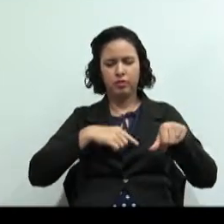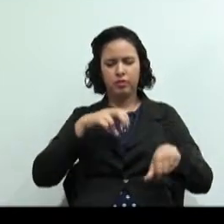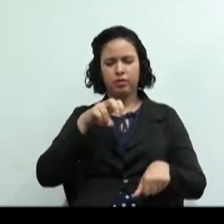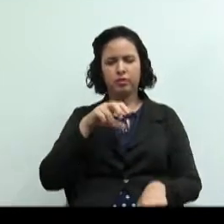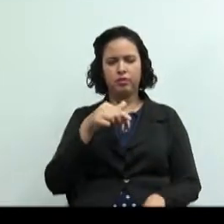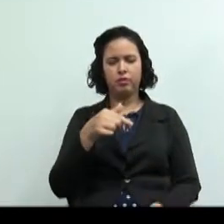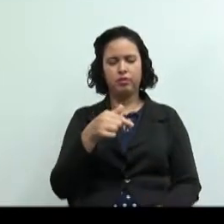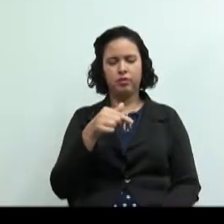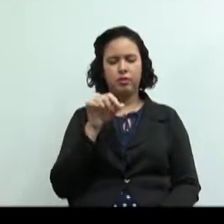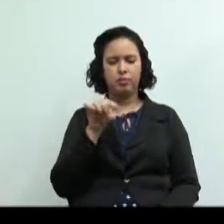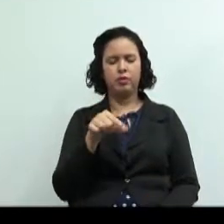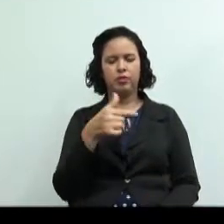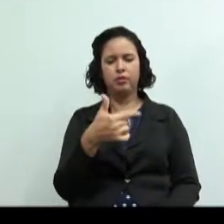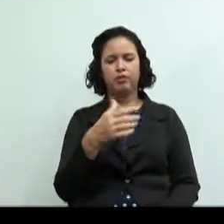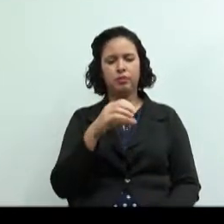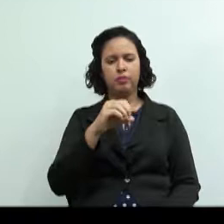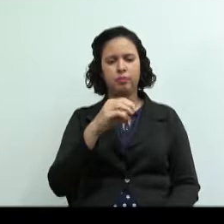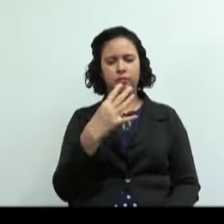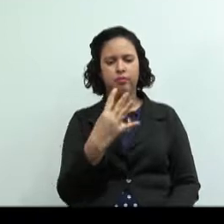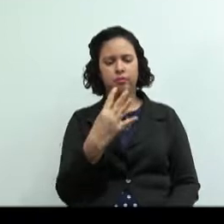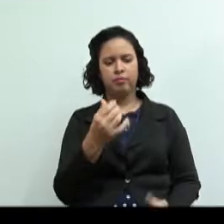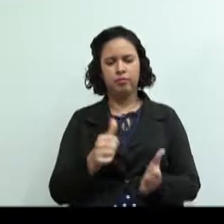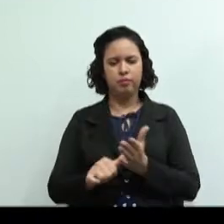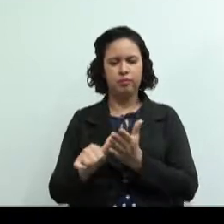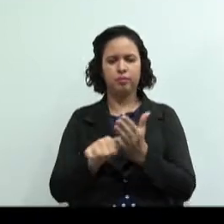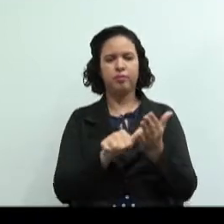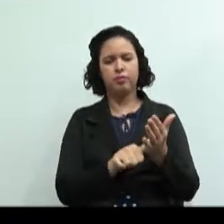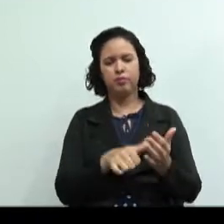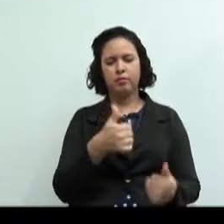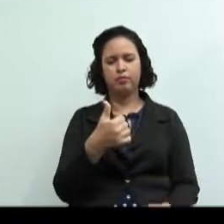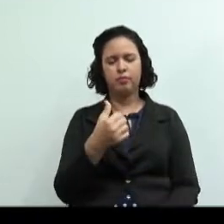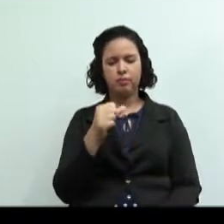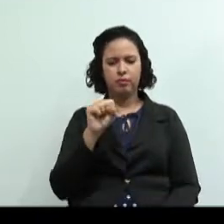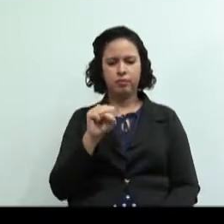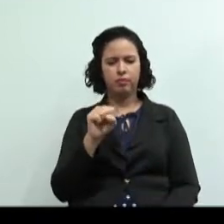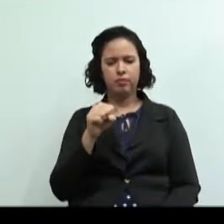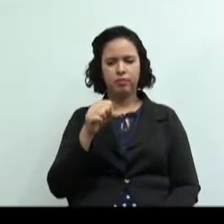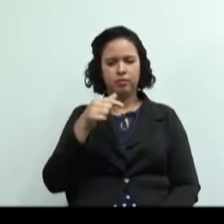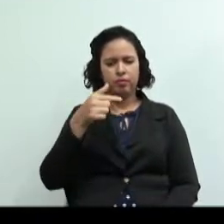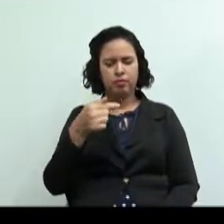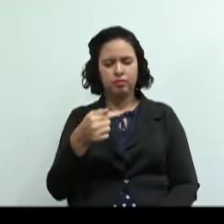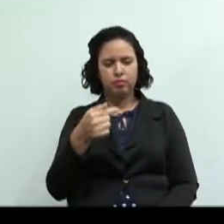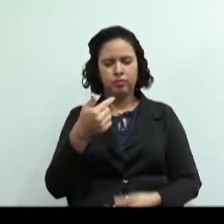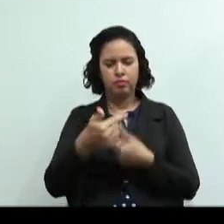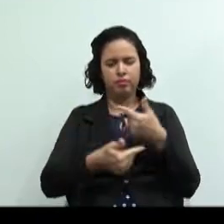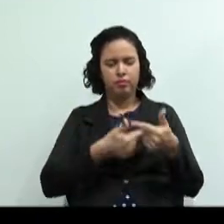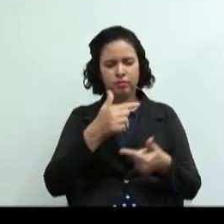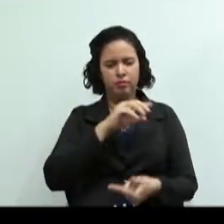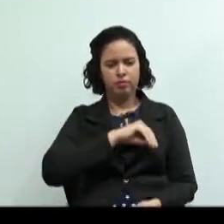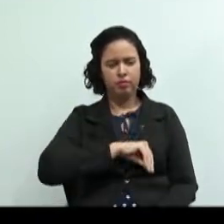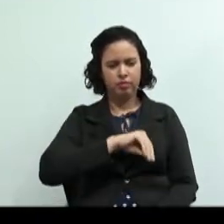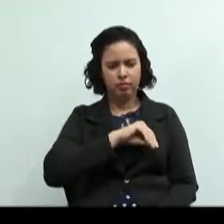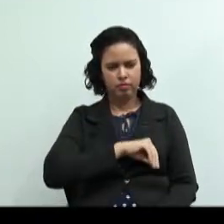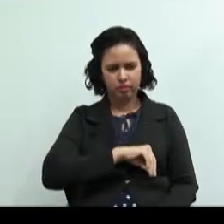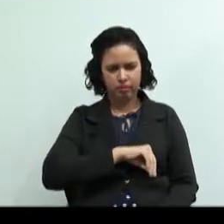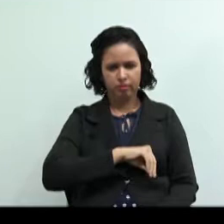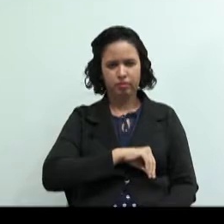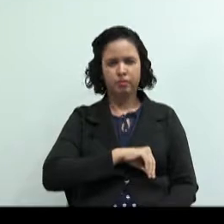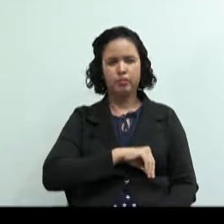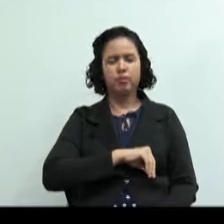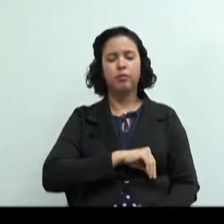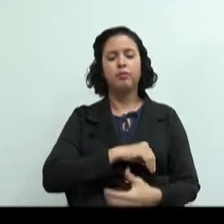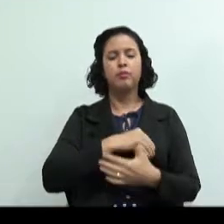204 associados e 187 empregados vejam que a grande maioria de associados é de cooperados